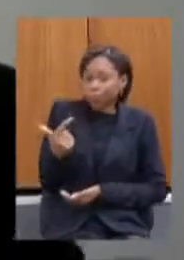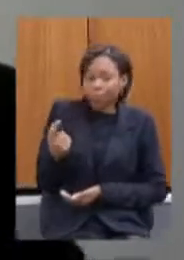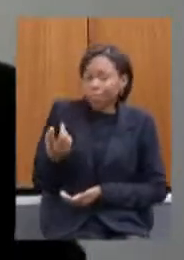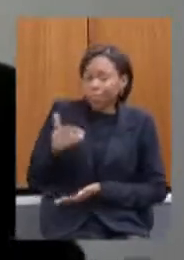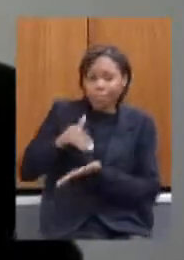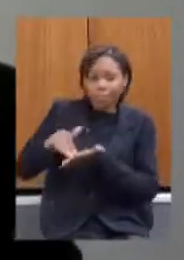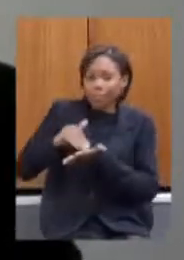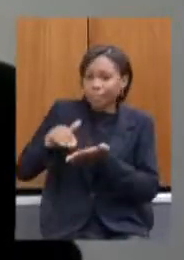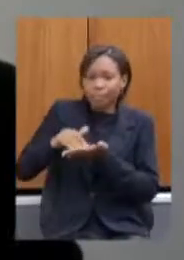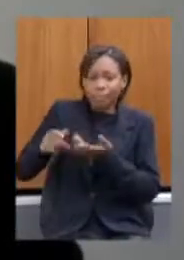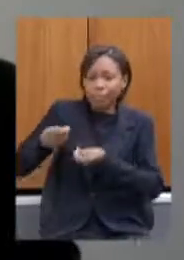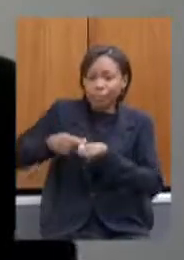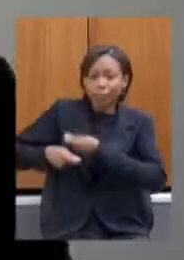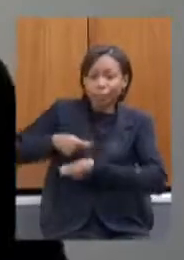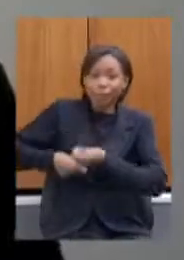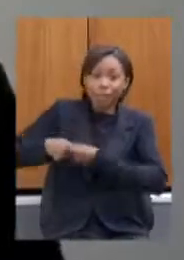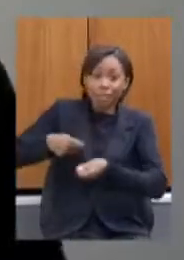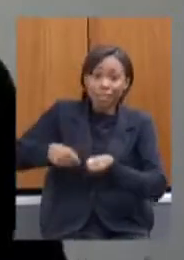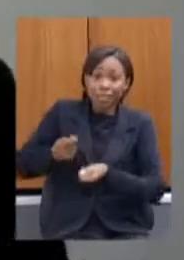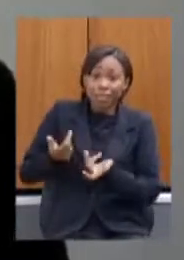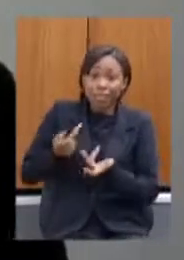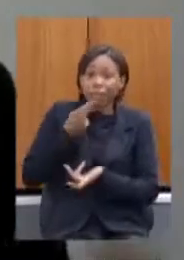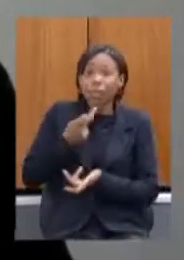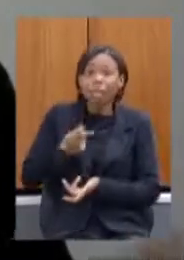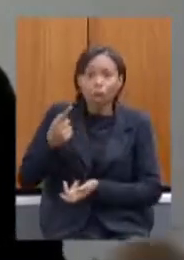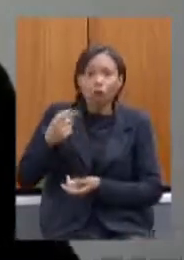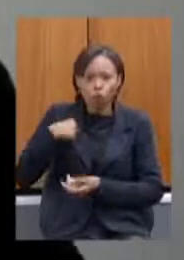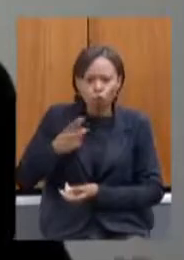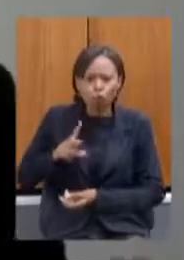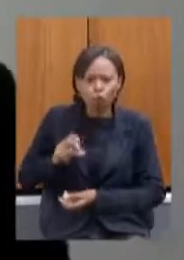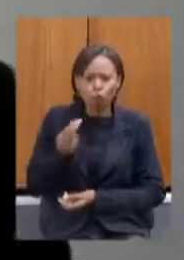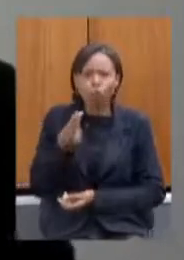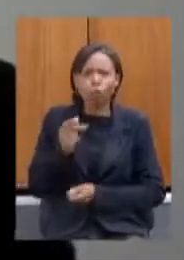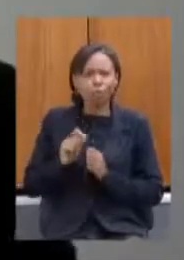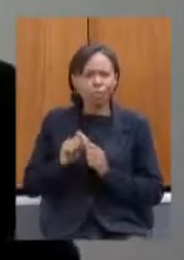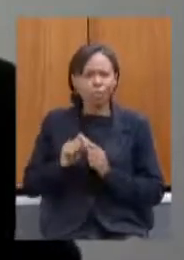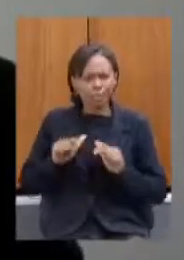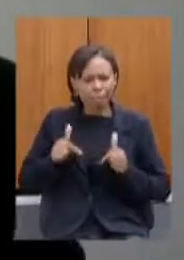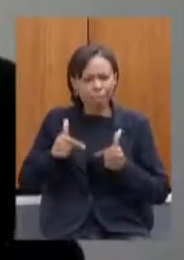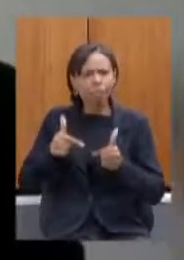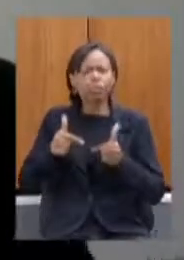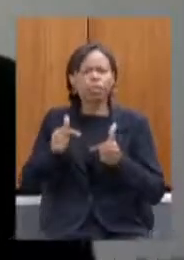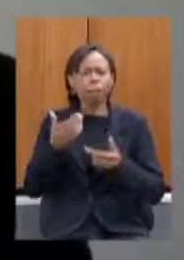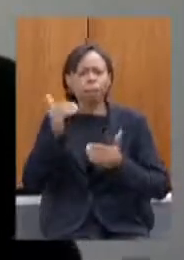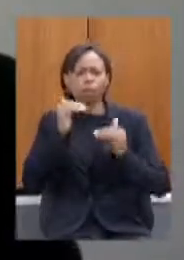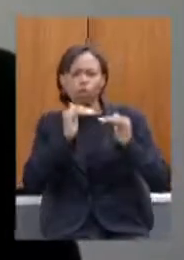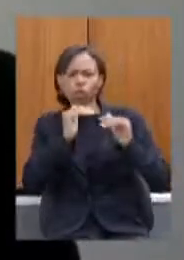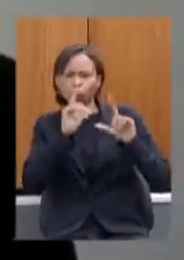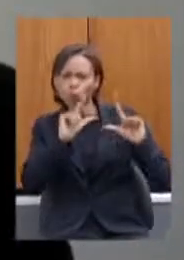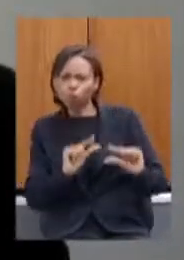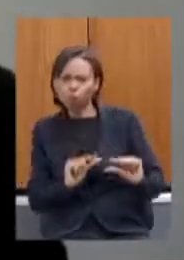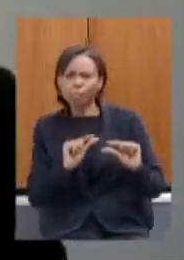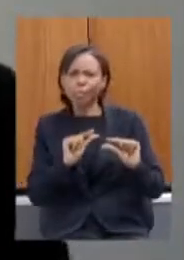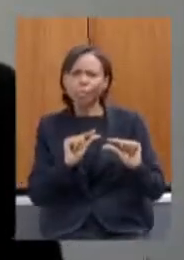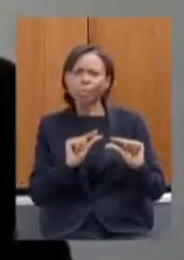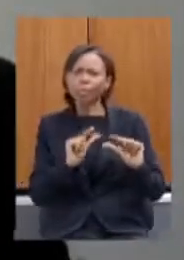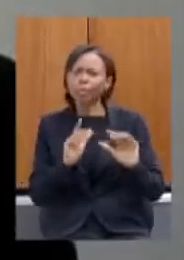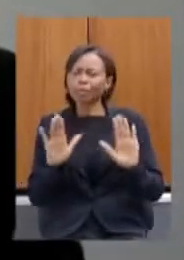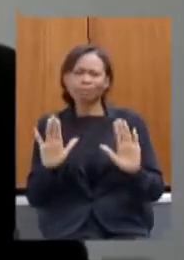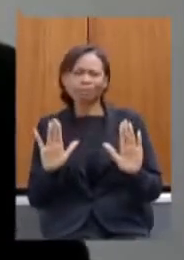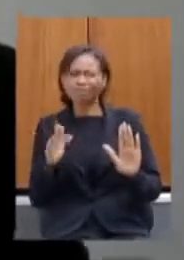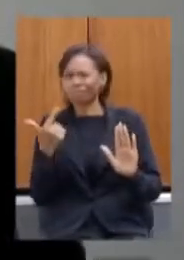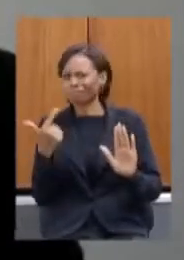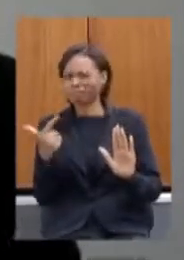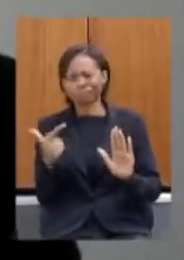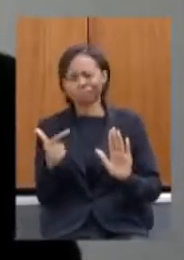consiga que fale assim olha eu vou fazer isso para menizar de outra parte para o outro estado não isso não